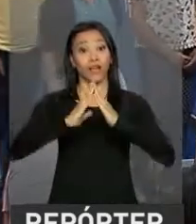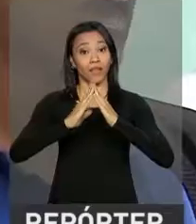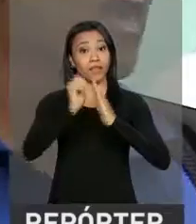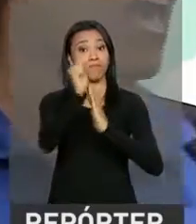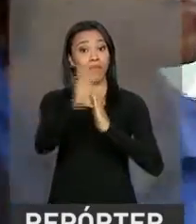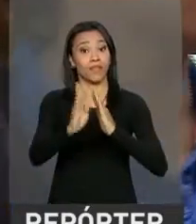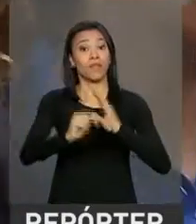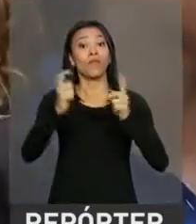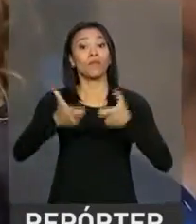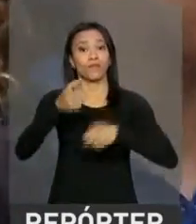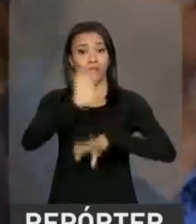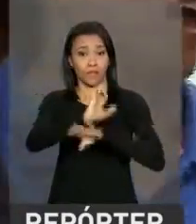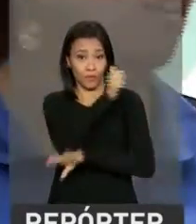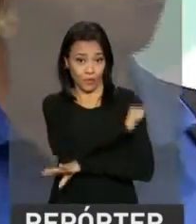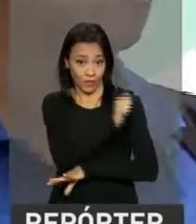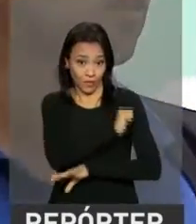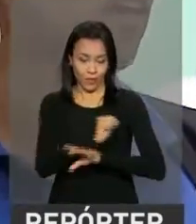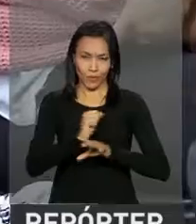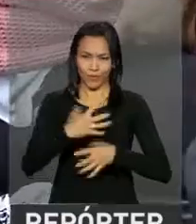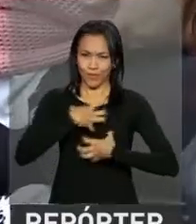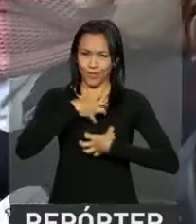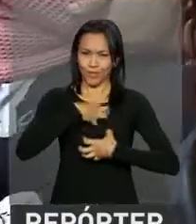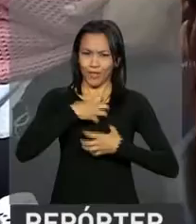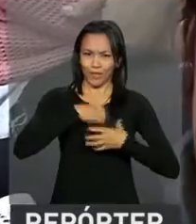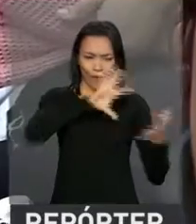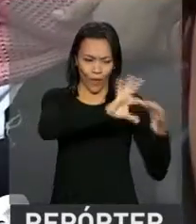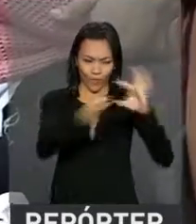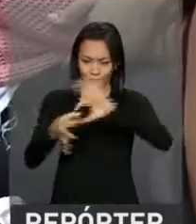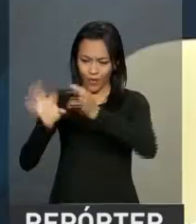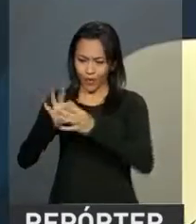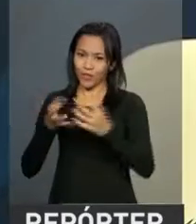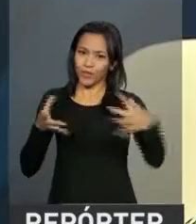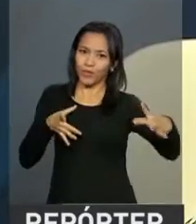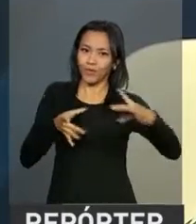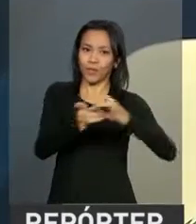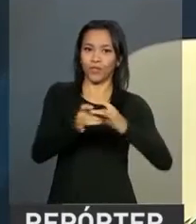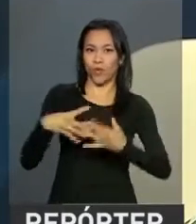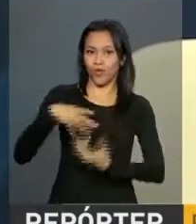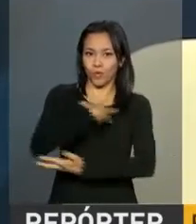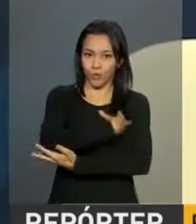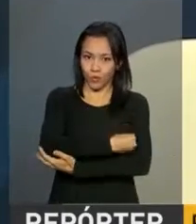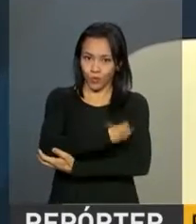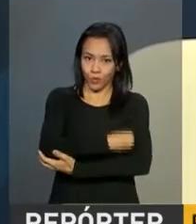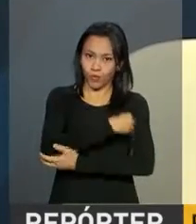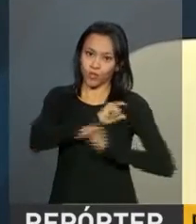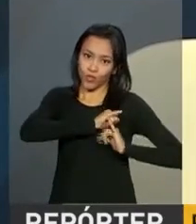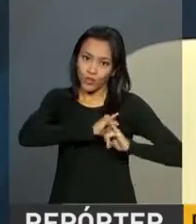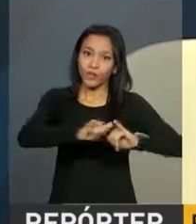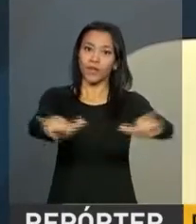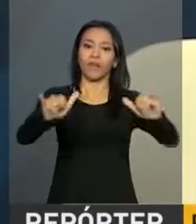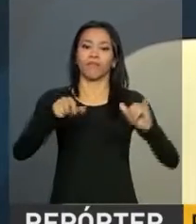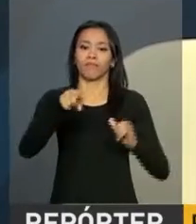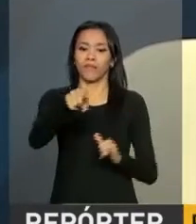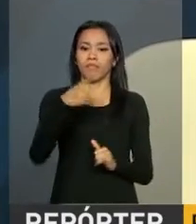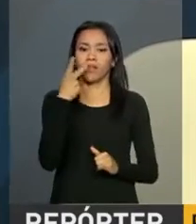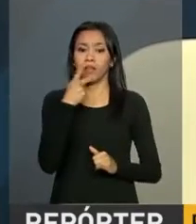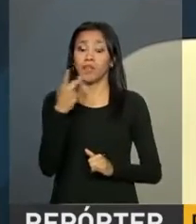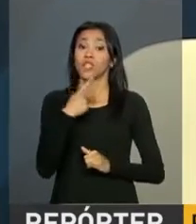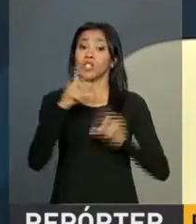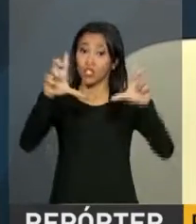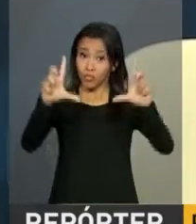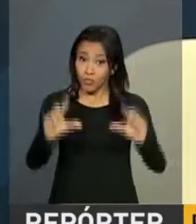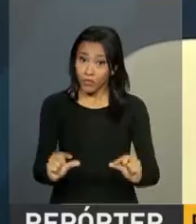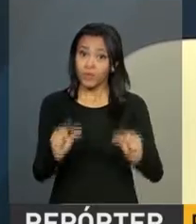Janeiro, e uniu o espírito olímpico ao ato de amamentar. O aleitamento materno, ele realmente, ele diminui a